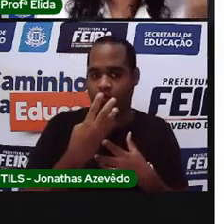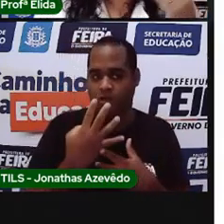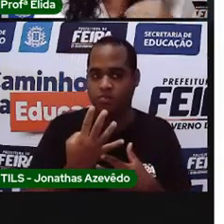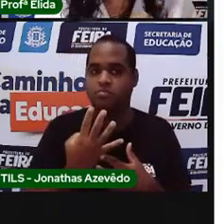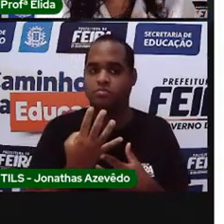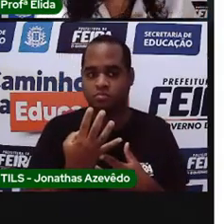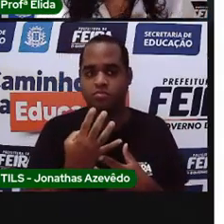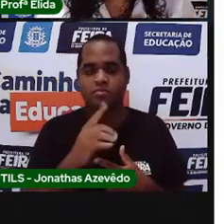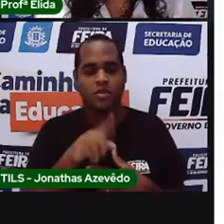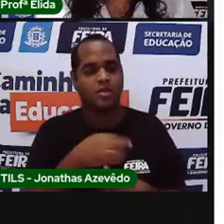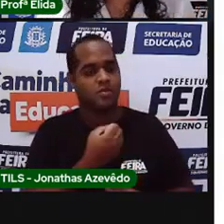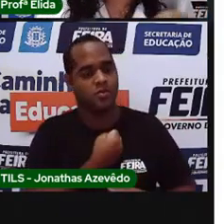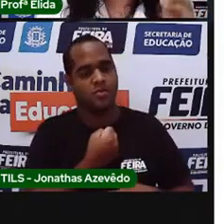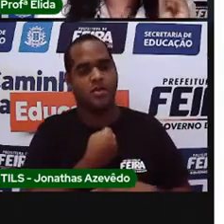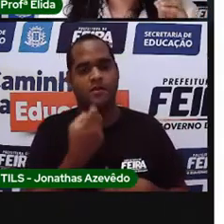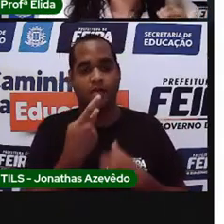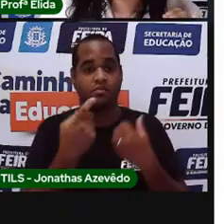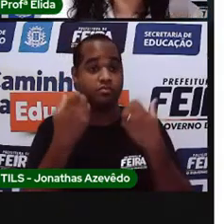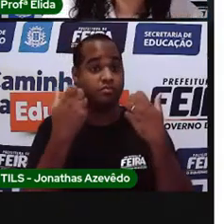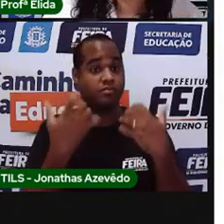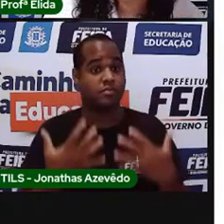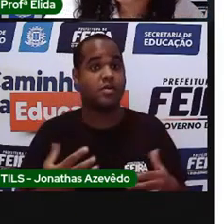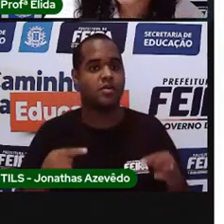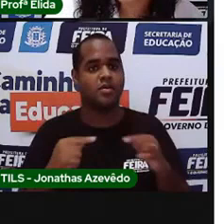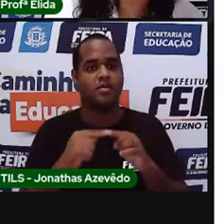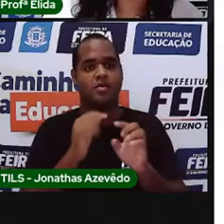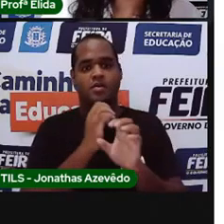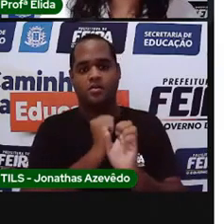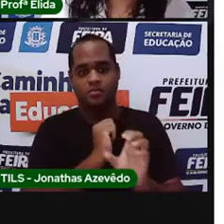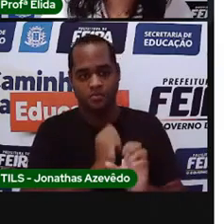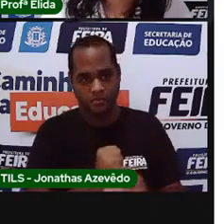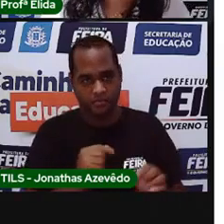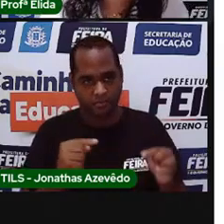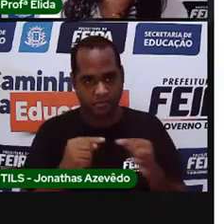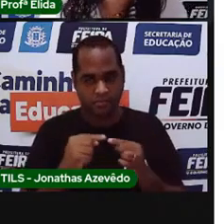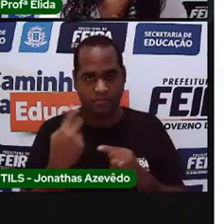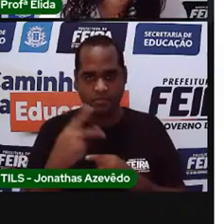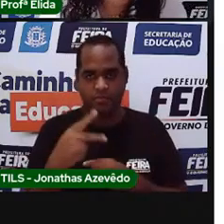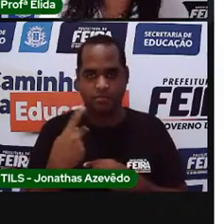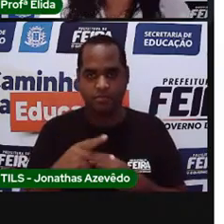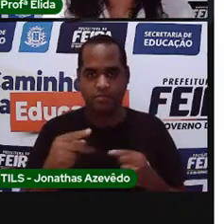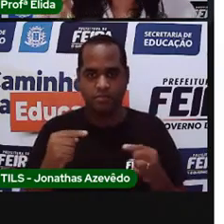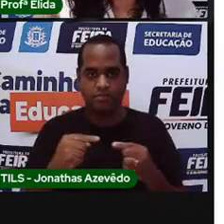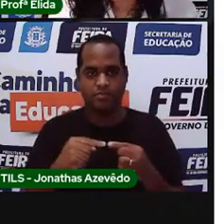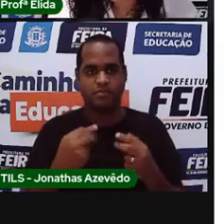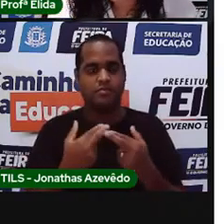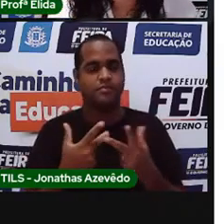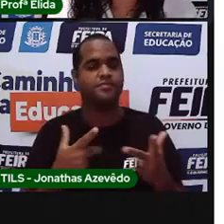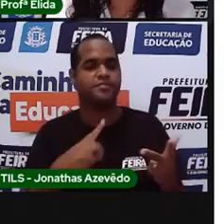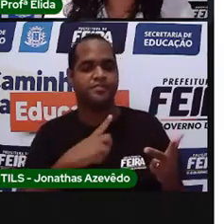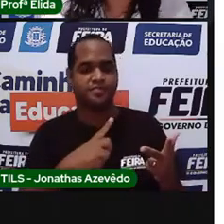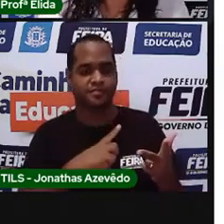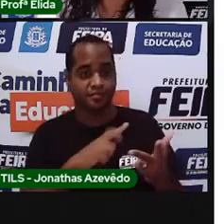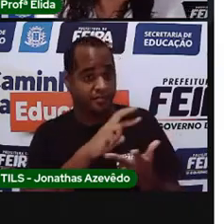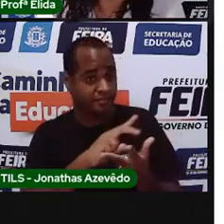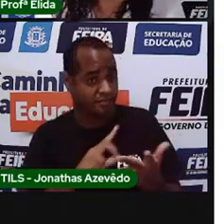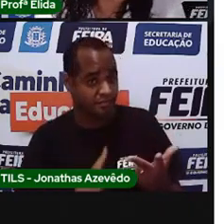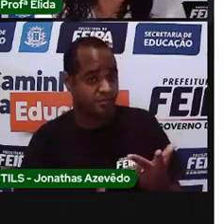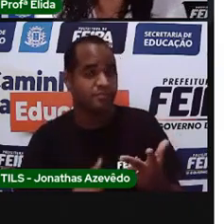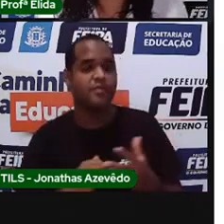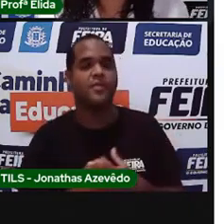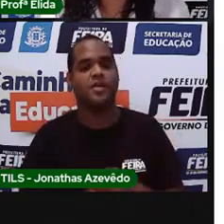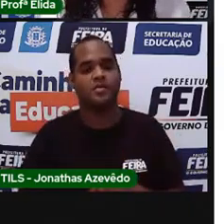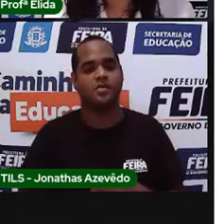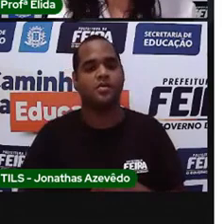eles dizem para a gente a quantidade de elementos, de objetos, de